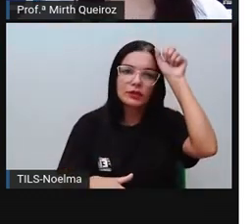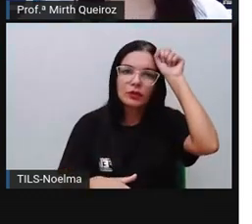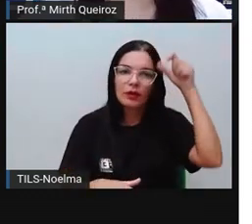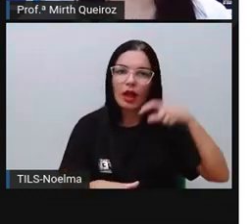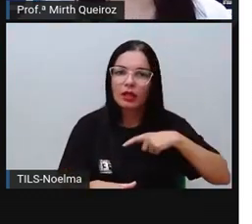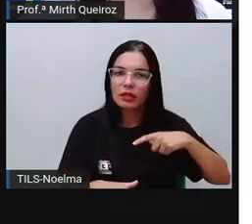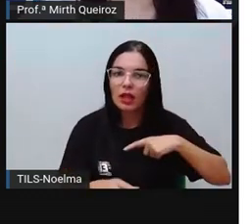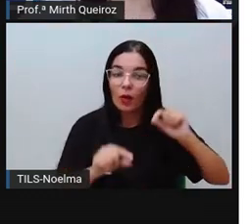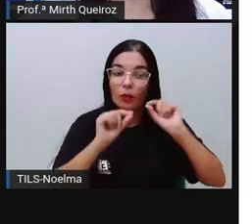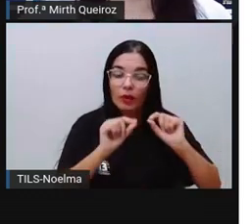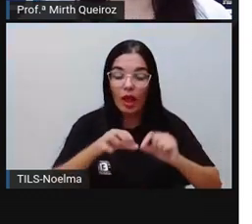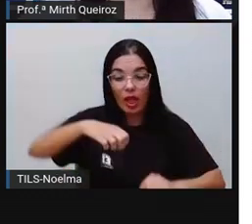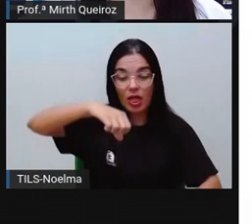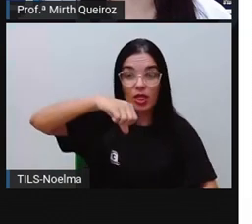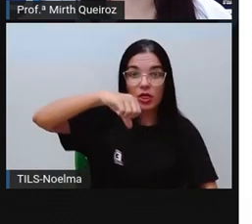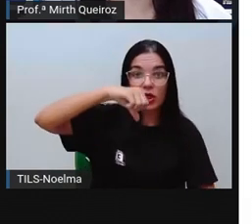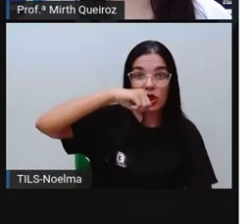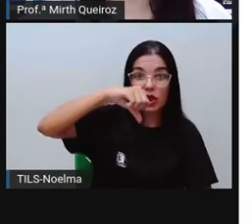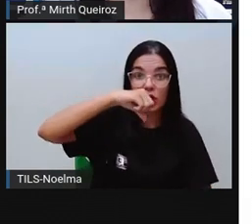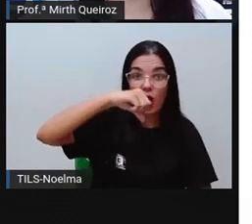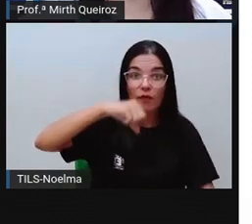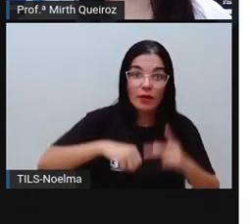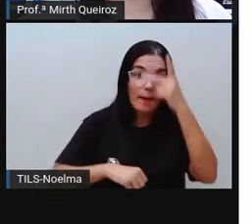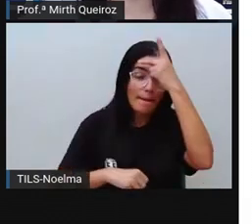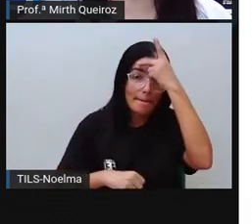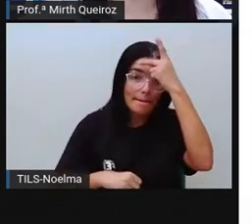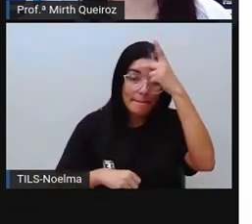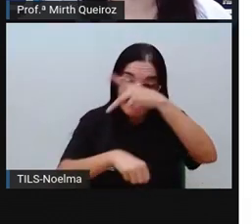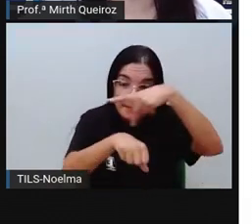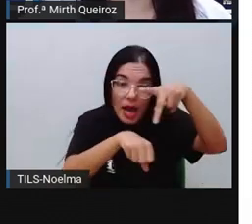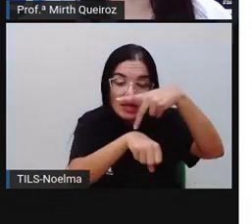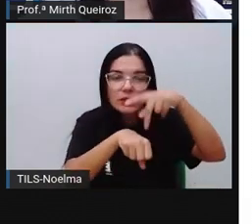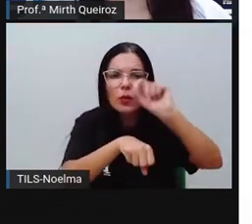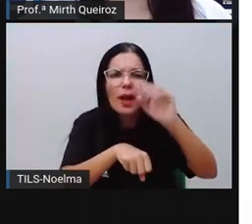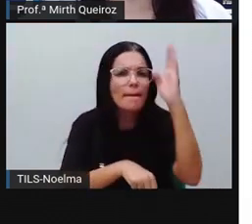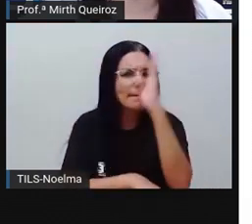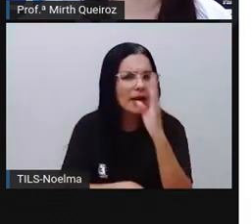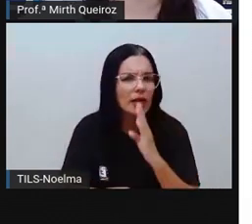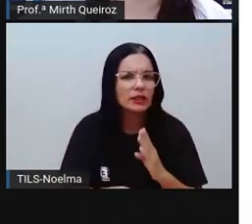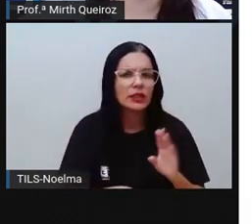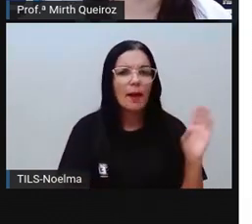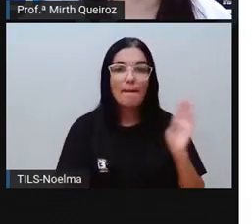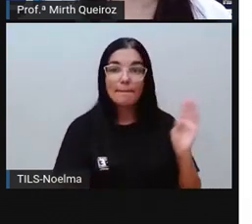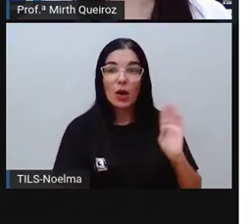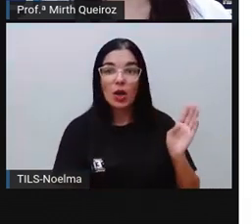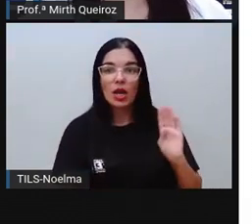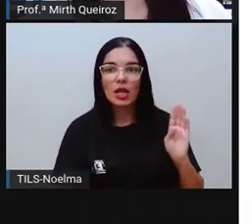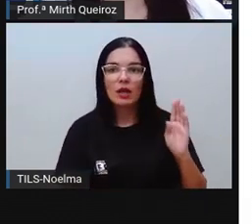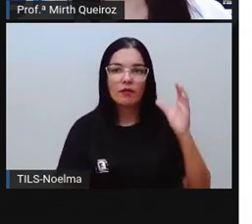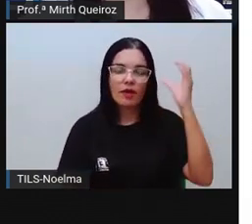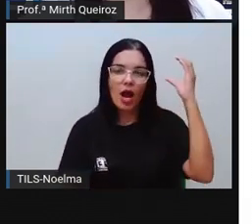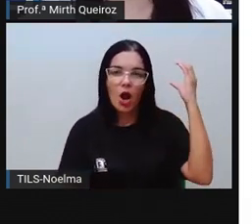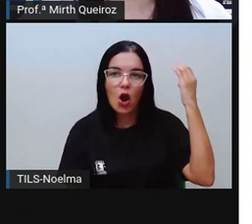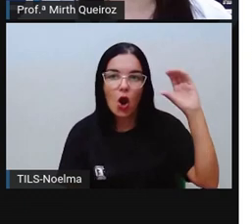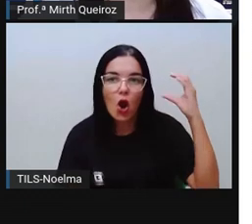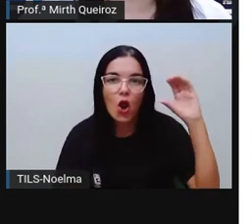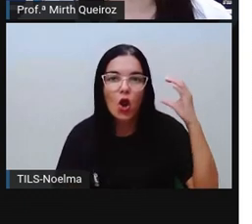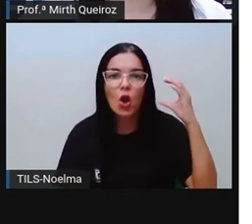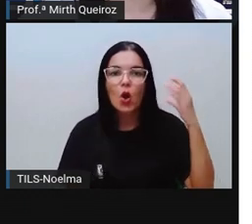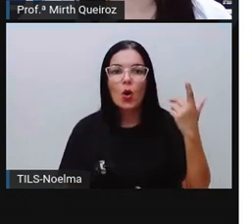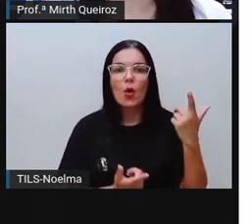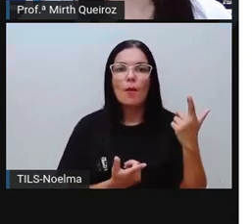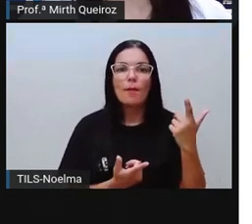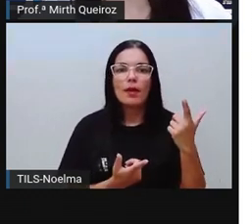Ela vai abranger nove países, que são Brasil, Bolívia, Colômbia, Equador, Venezuela, Guiana, Guiana